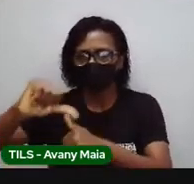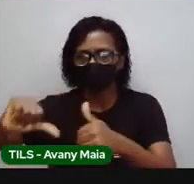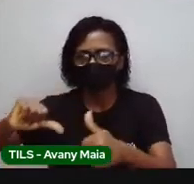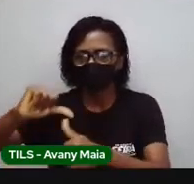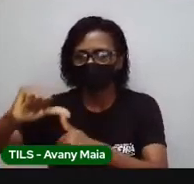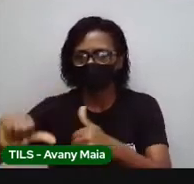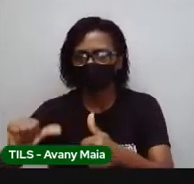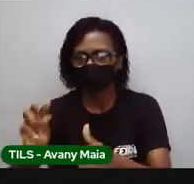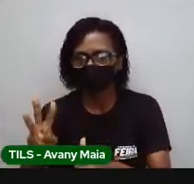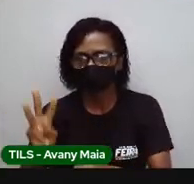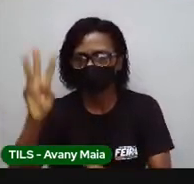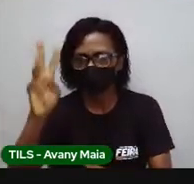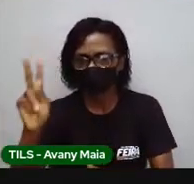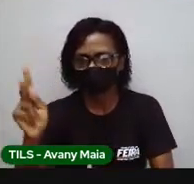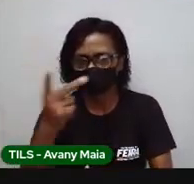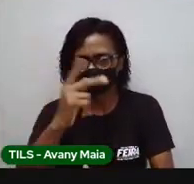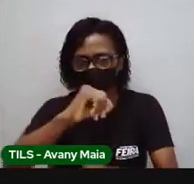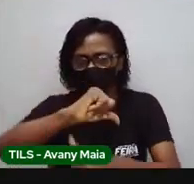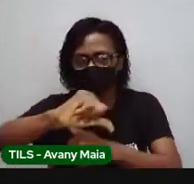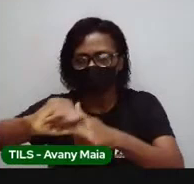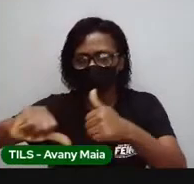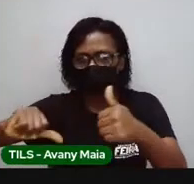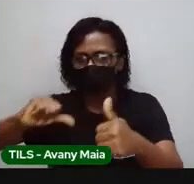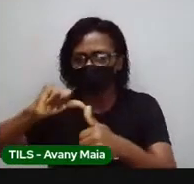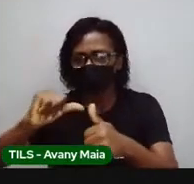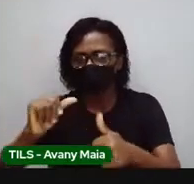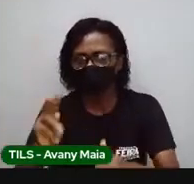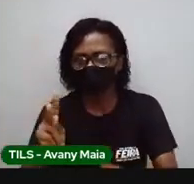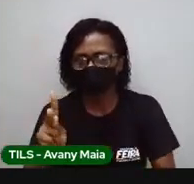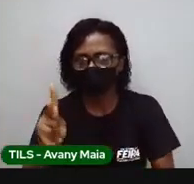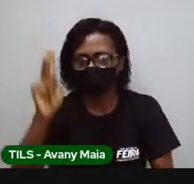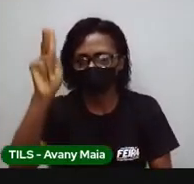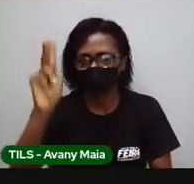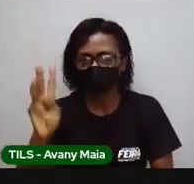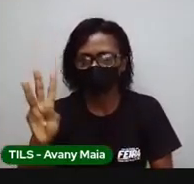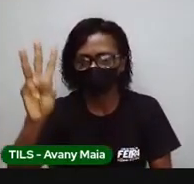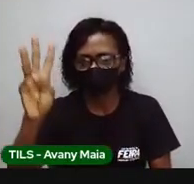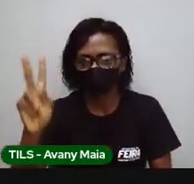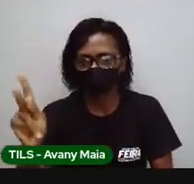acompanha aqui o sentido. É só dividir por mil.